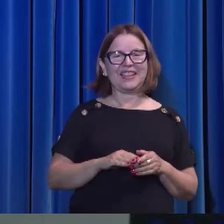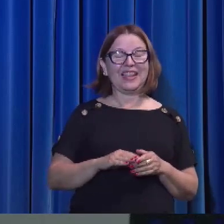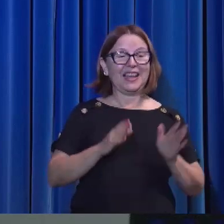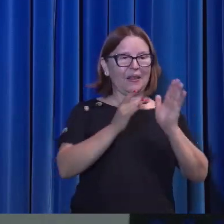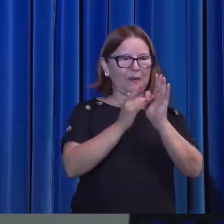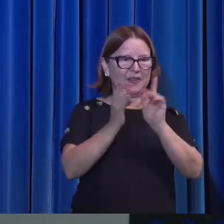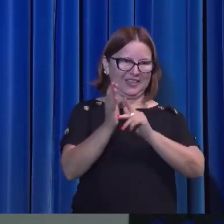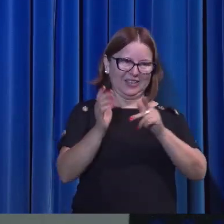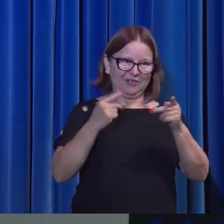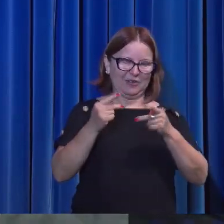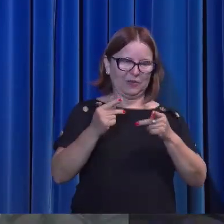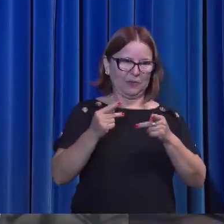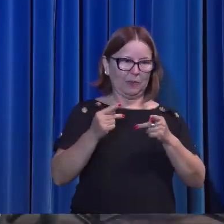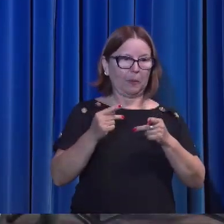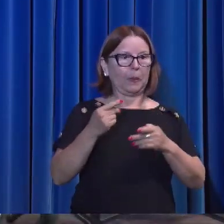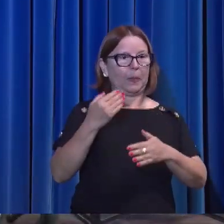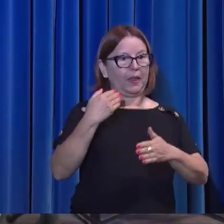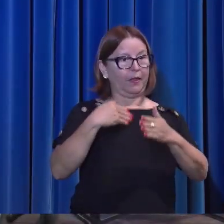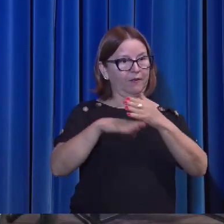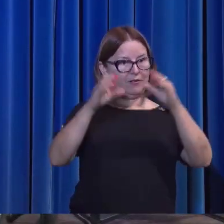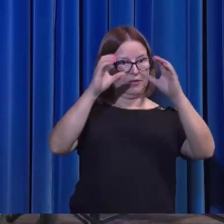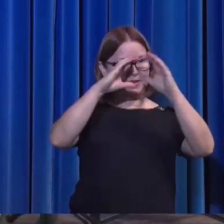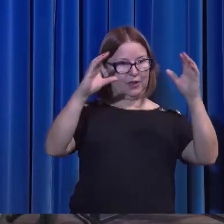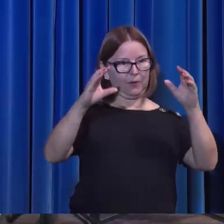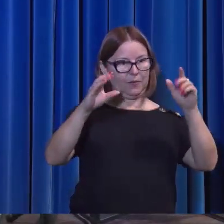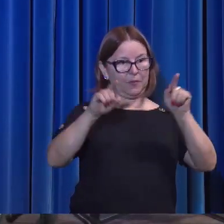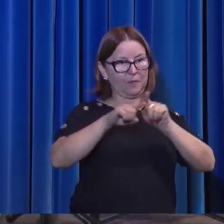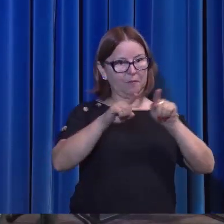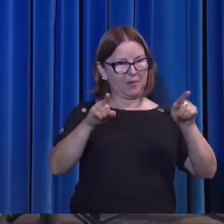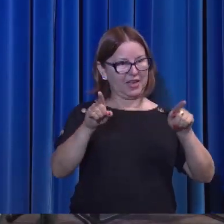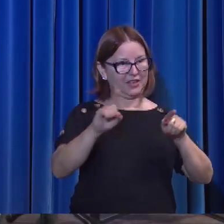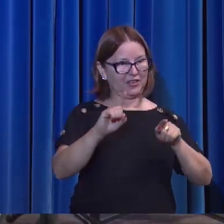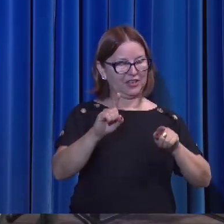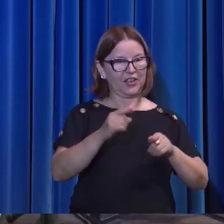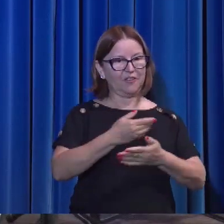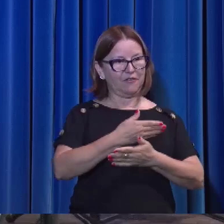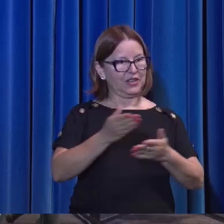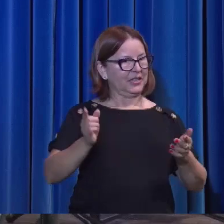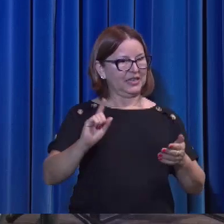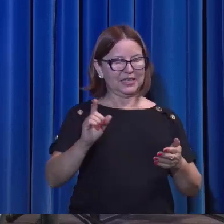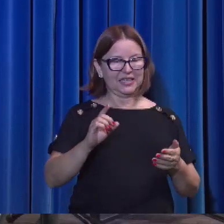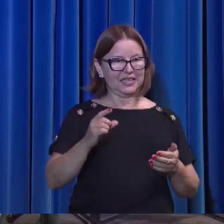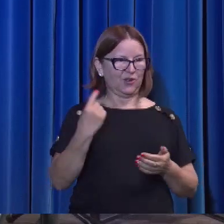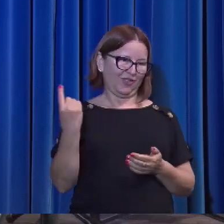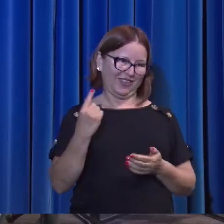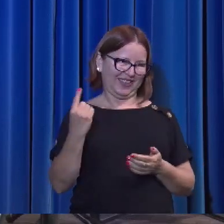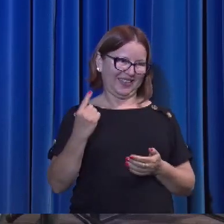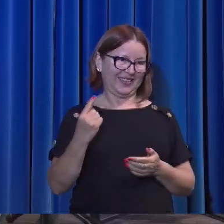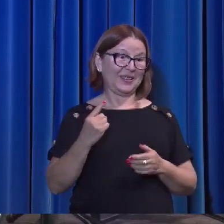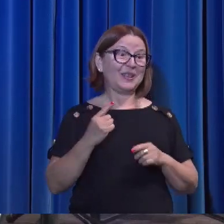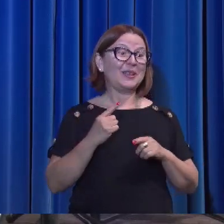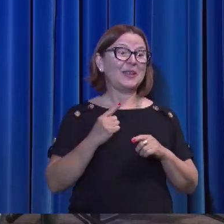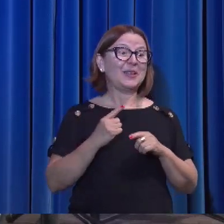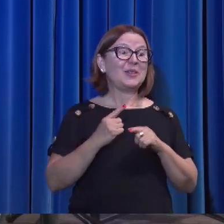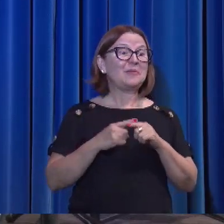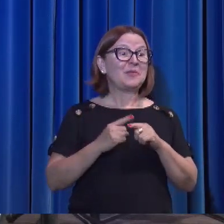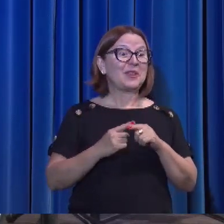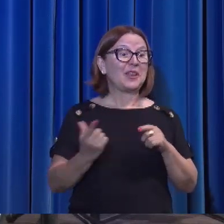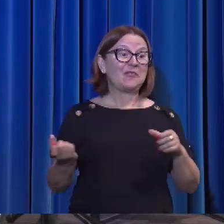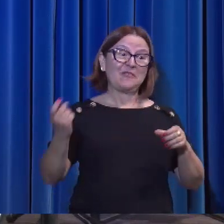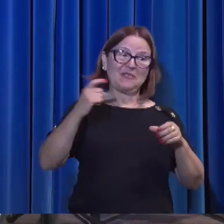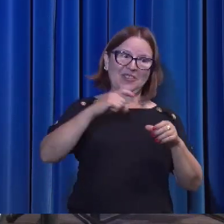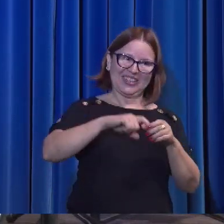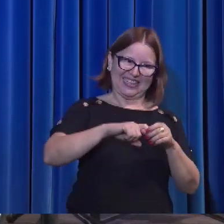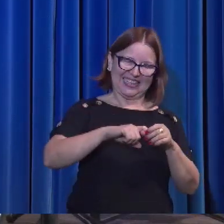serão órfãos. Vocês não vão para o orfanato. Sabe por quê? Porque eu voltarei para vós outros. Aqui, algumas